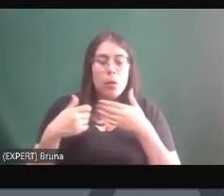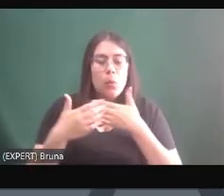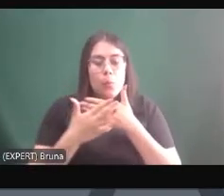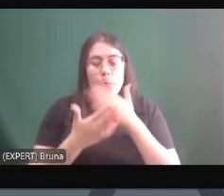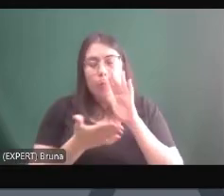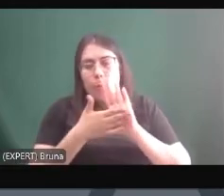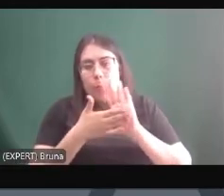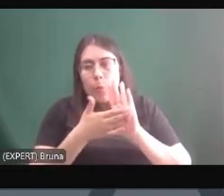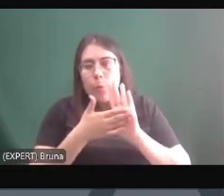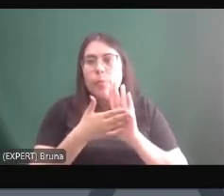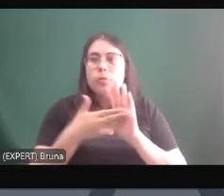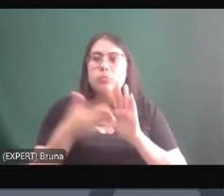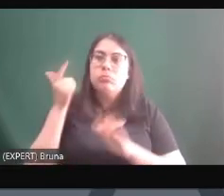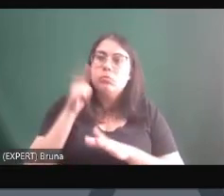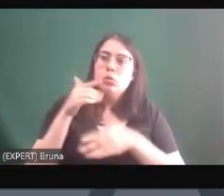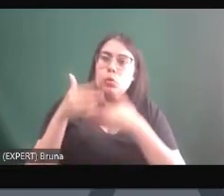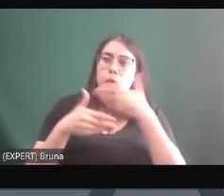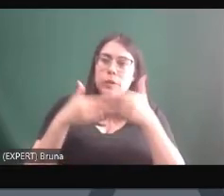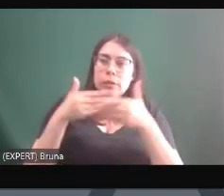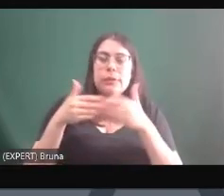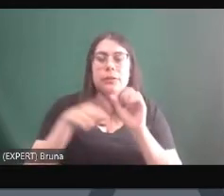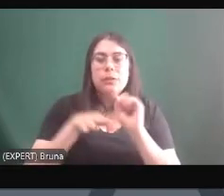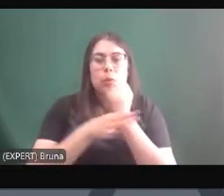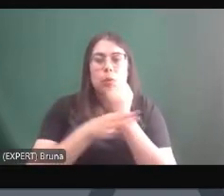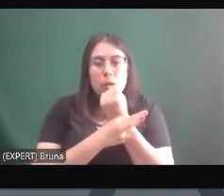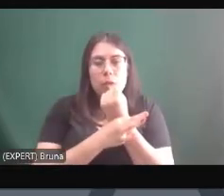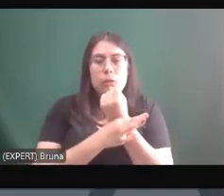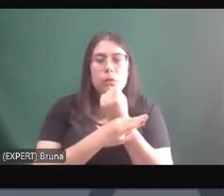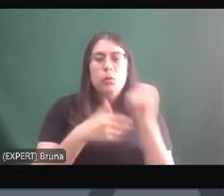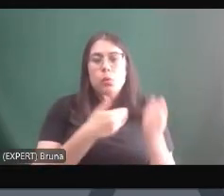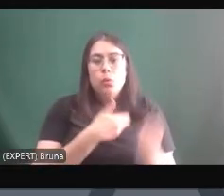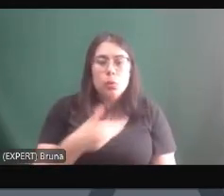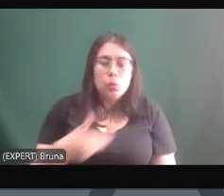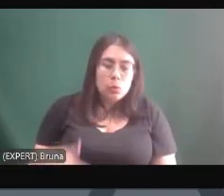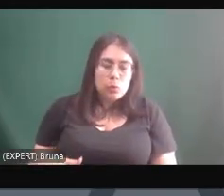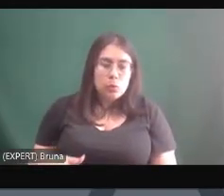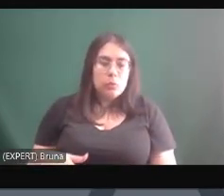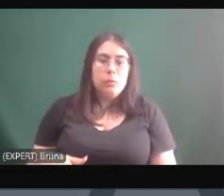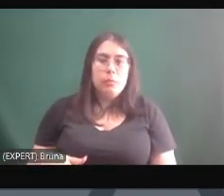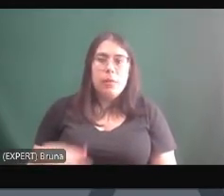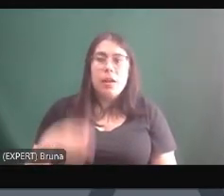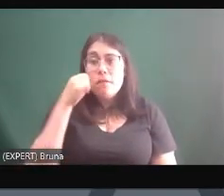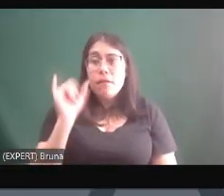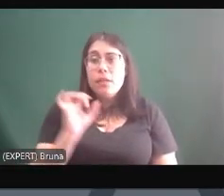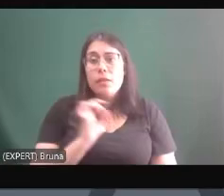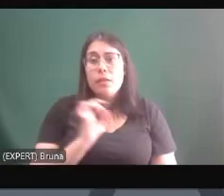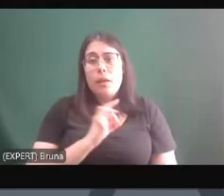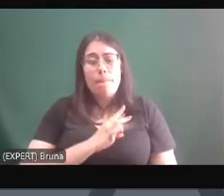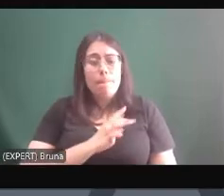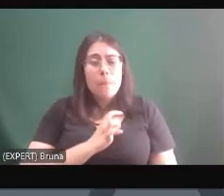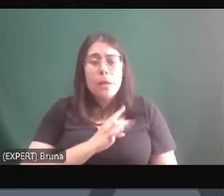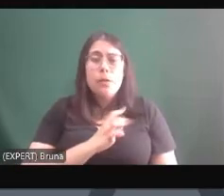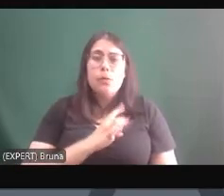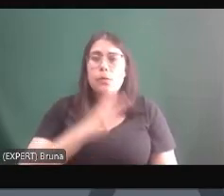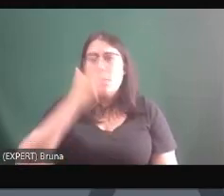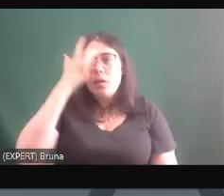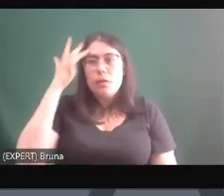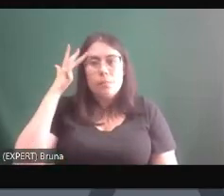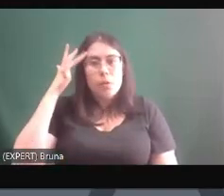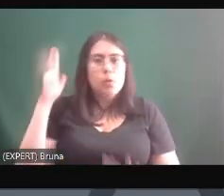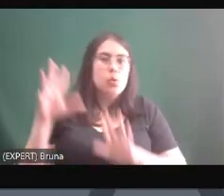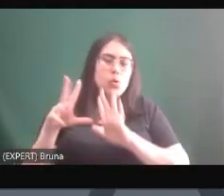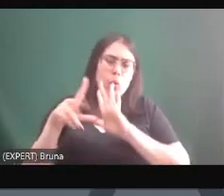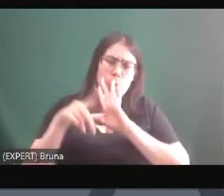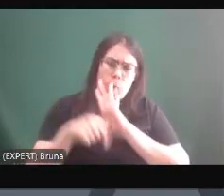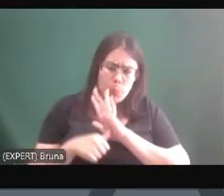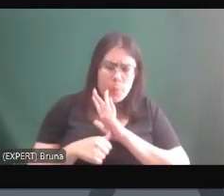progressista de segurança pública que contemple o medo das pessoas de serem assaltadas contemple o medo